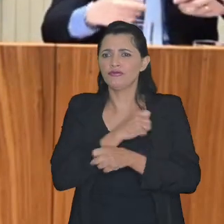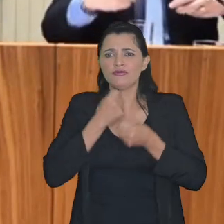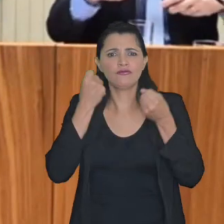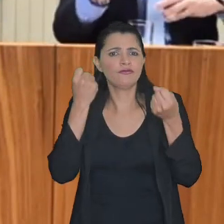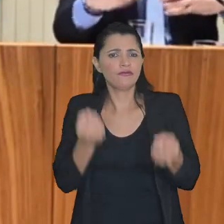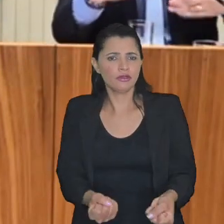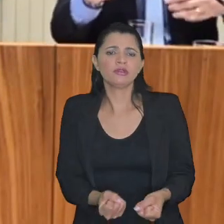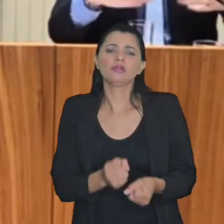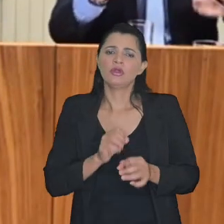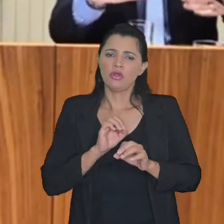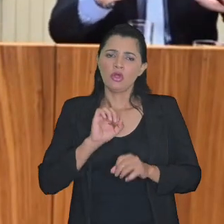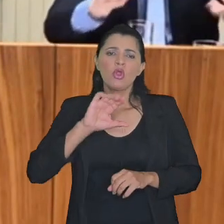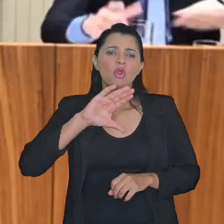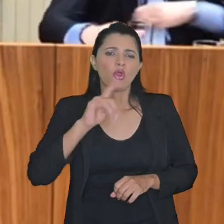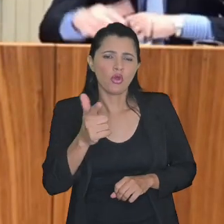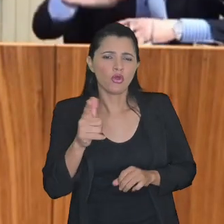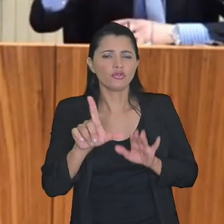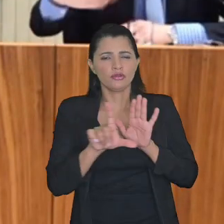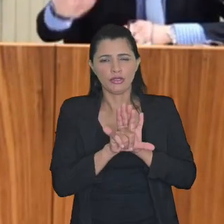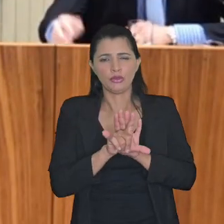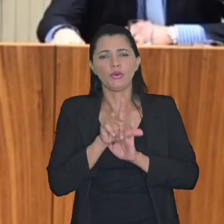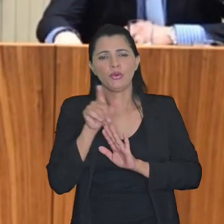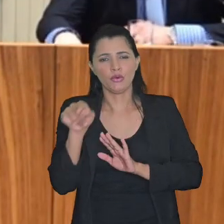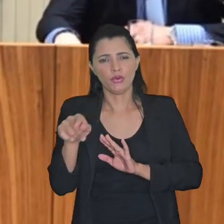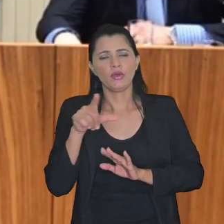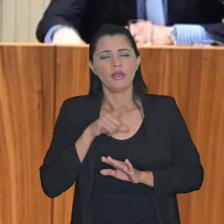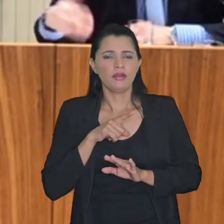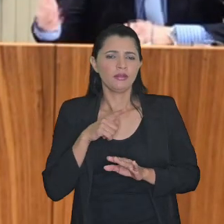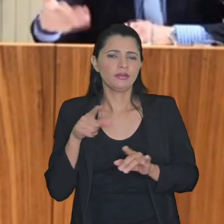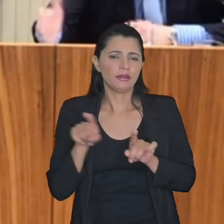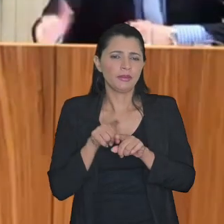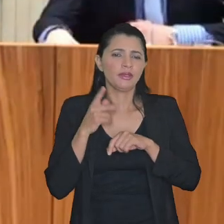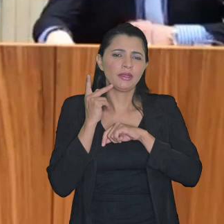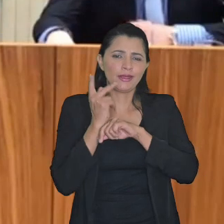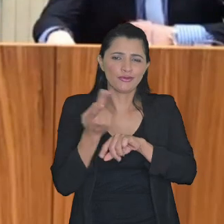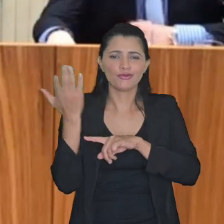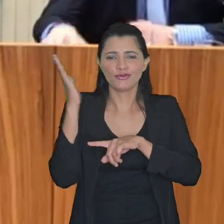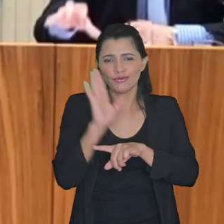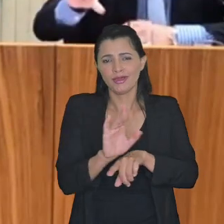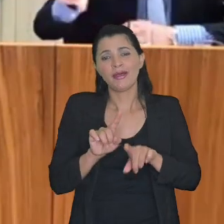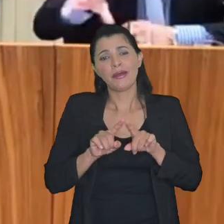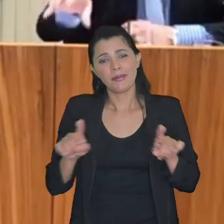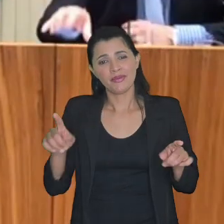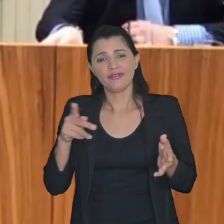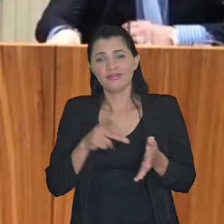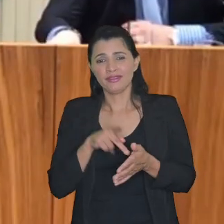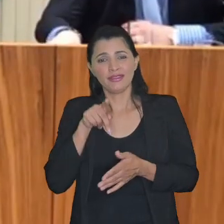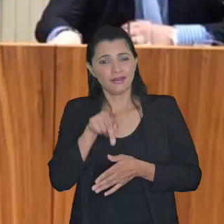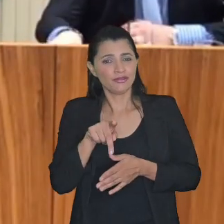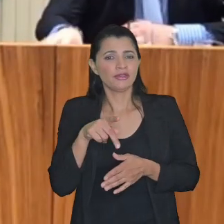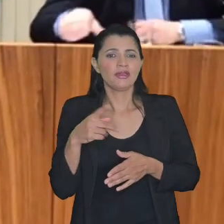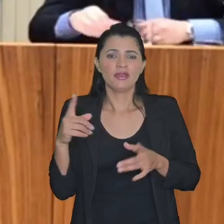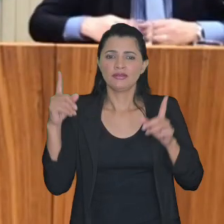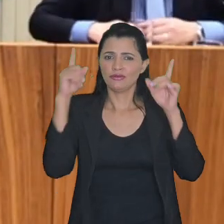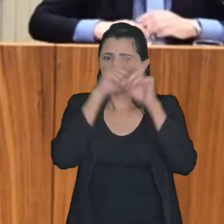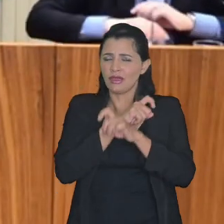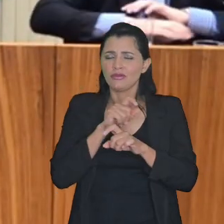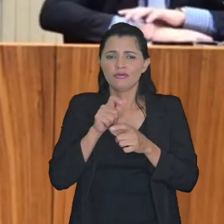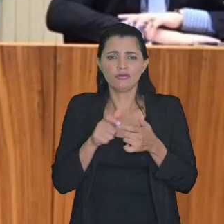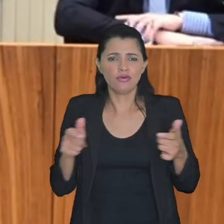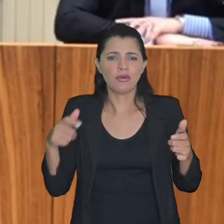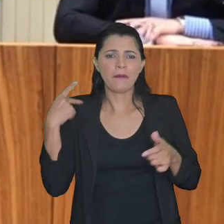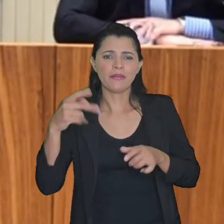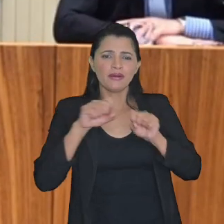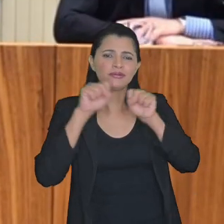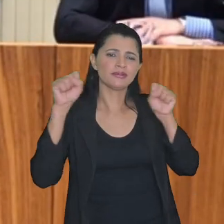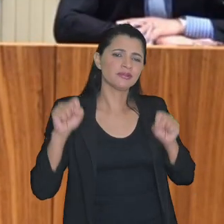logicamente que o legislador fez a legislação procurando ajudar mas realmente nessa parte essa complexidade foi muito grande